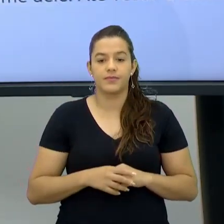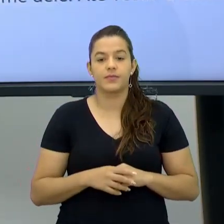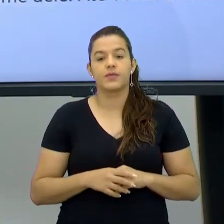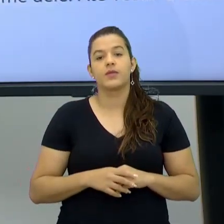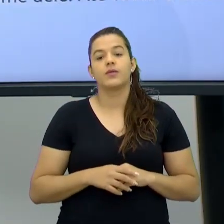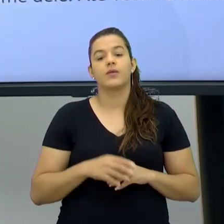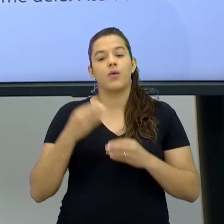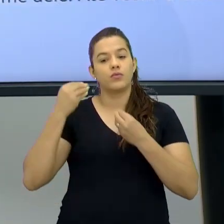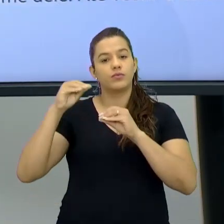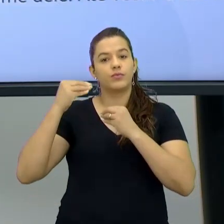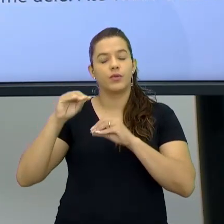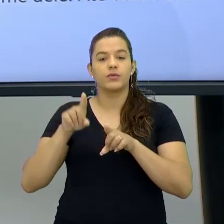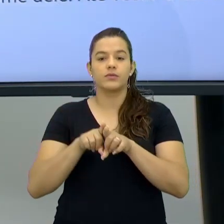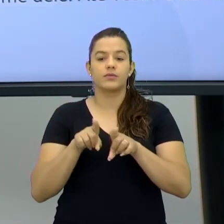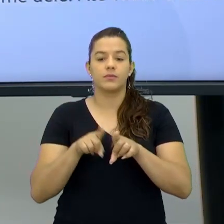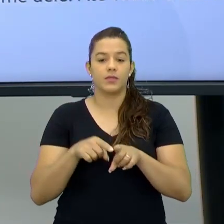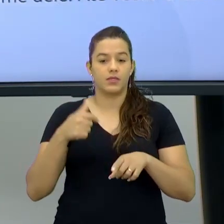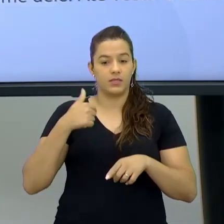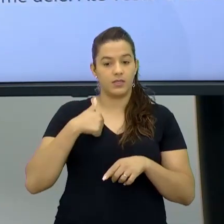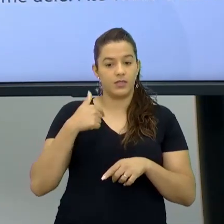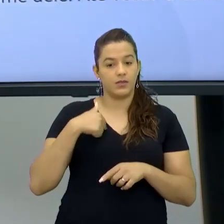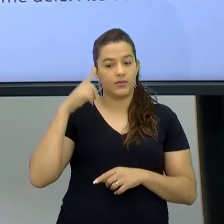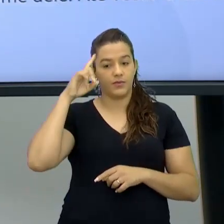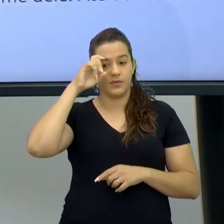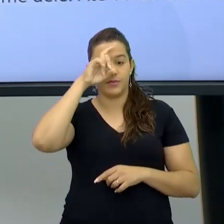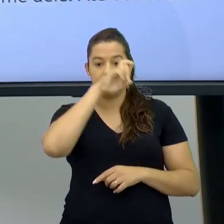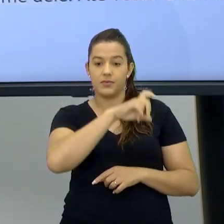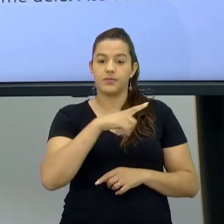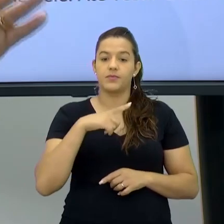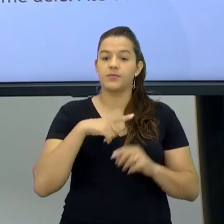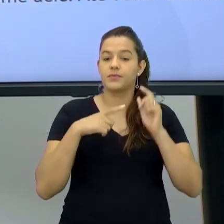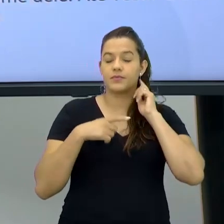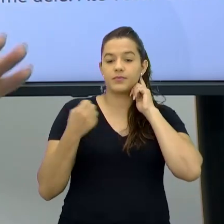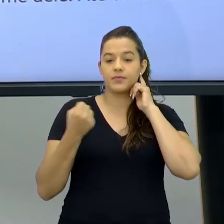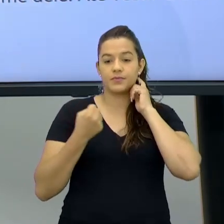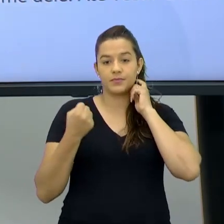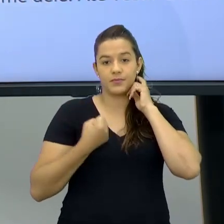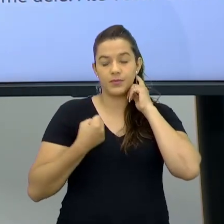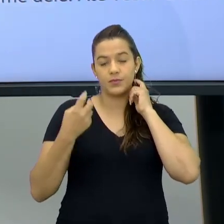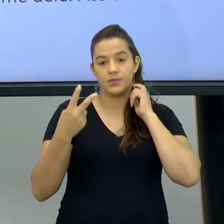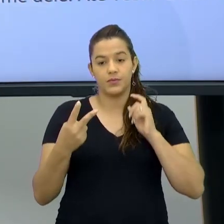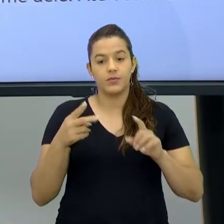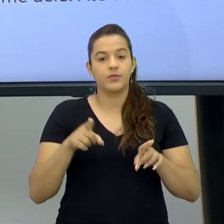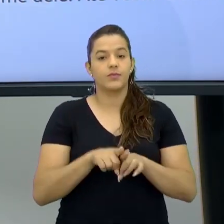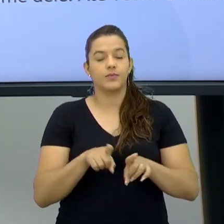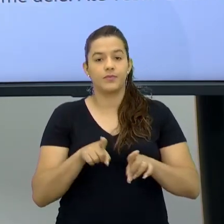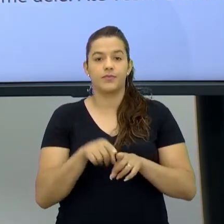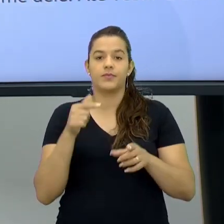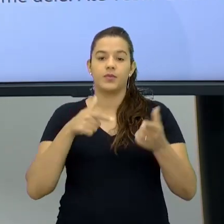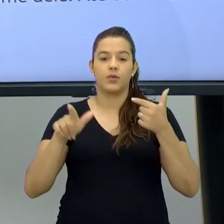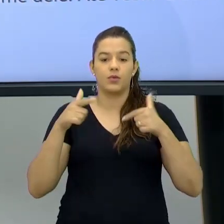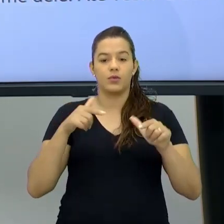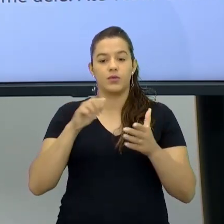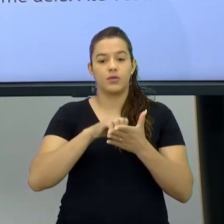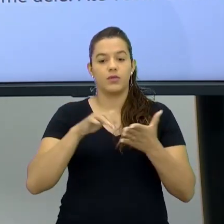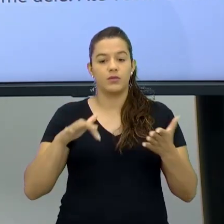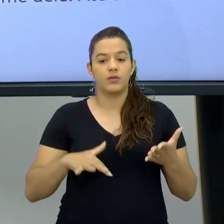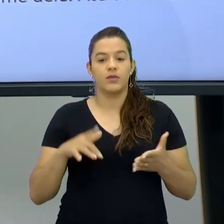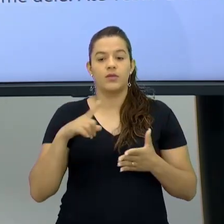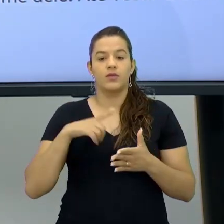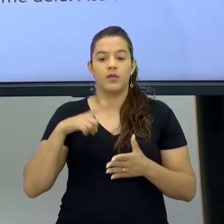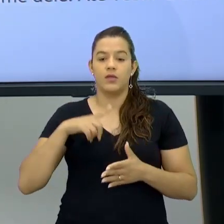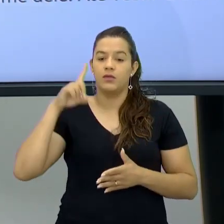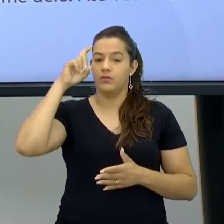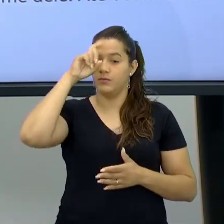trazem muito Eu fico restrita Já para a atividade 2 E a gente vai lidar Com outras modalidades Muito difícil